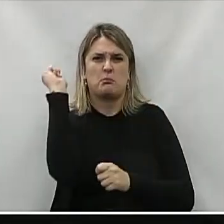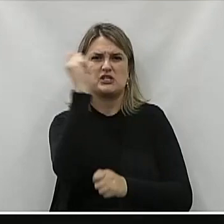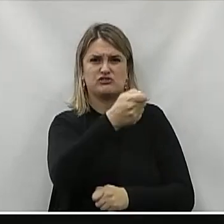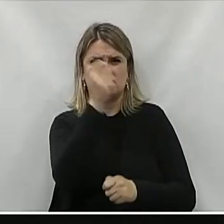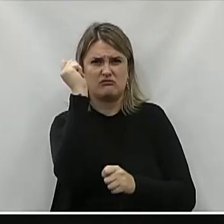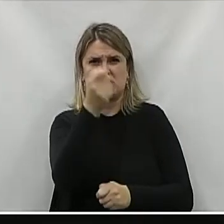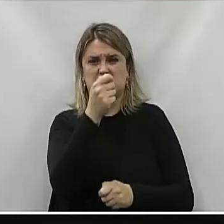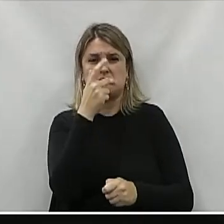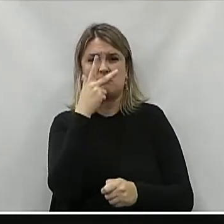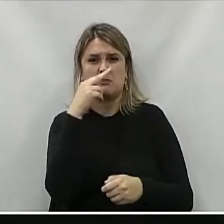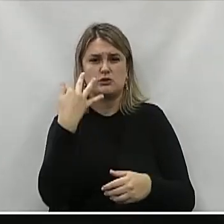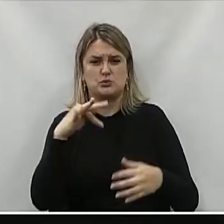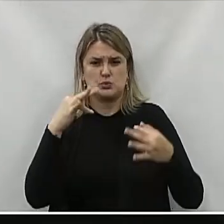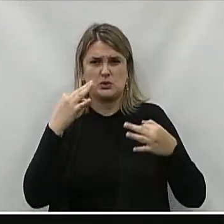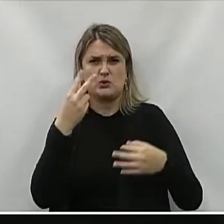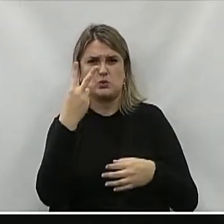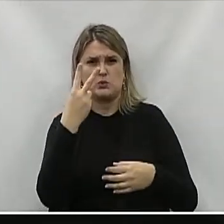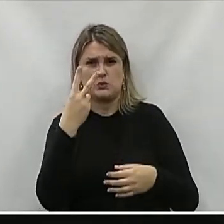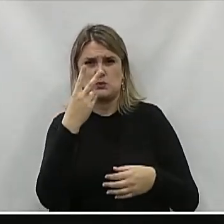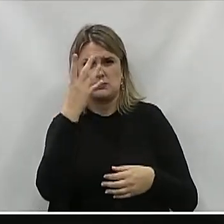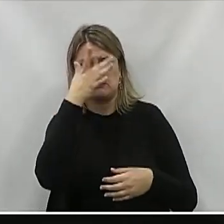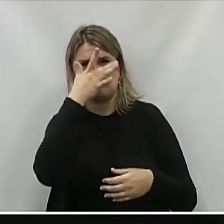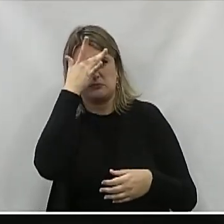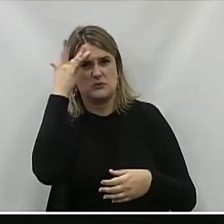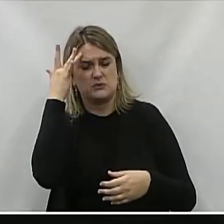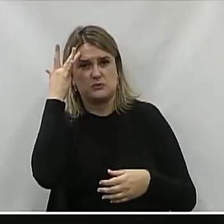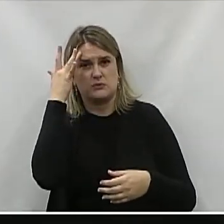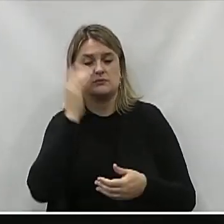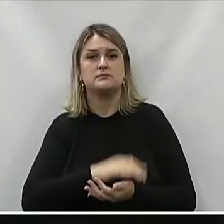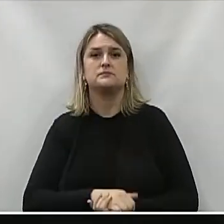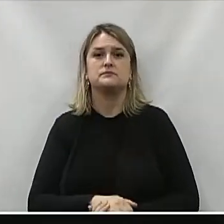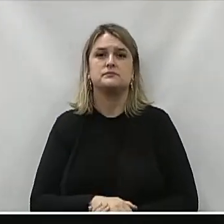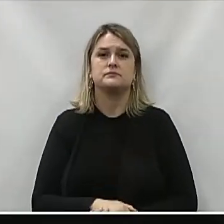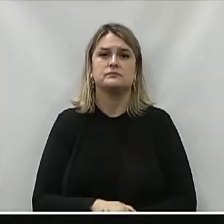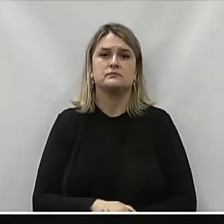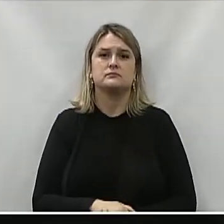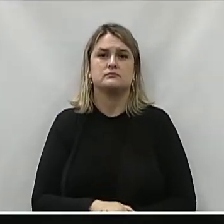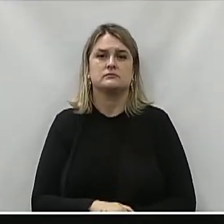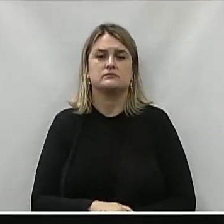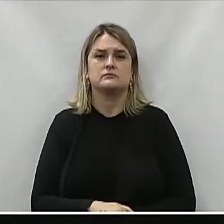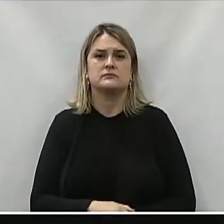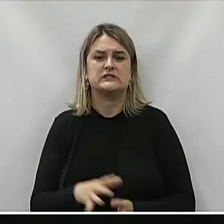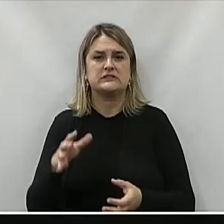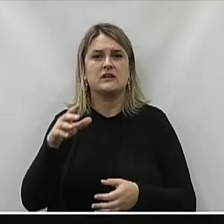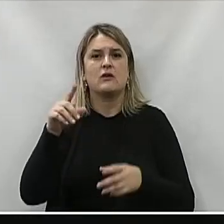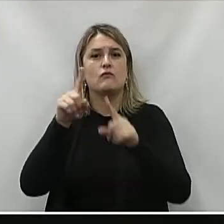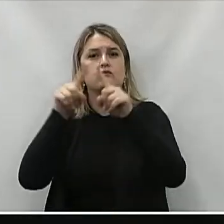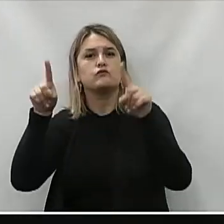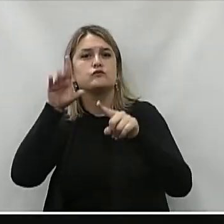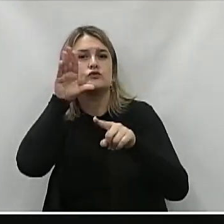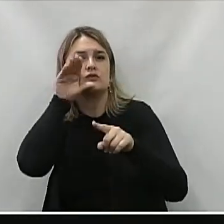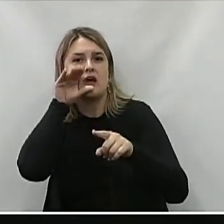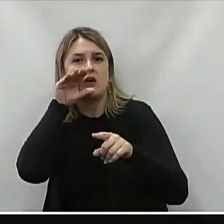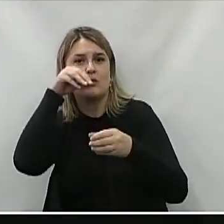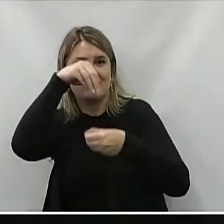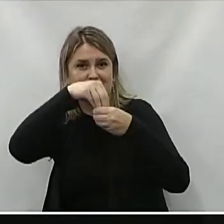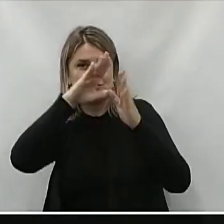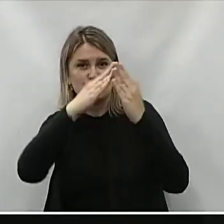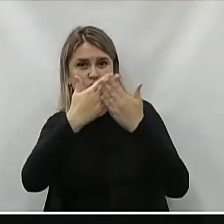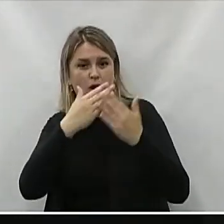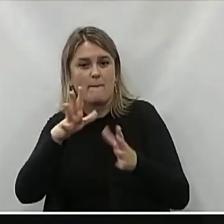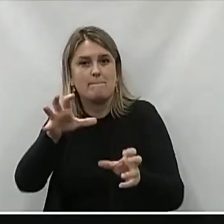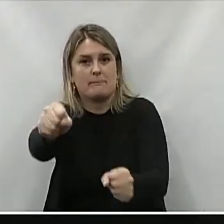E feriu duas E foi contido pelos funcionários E veja como